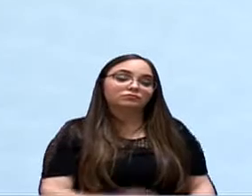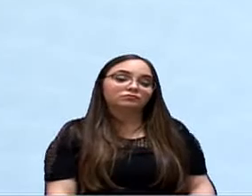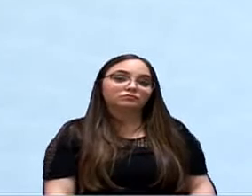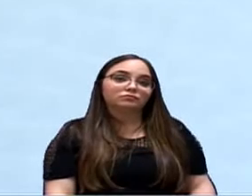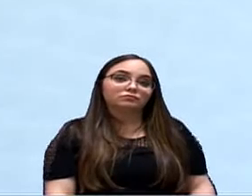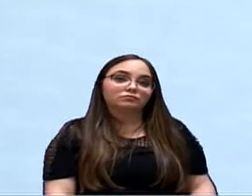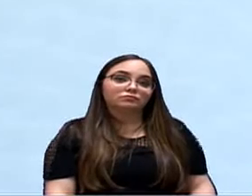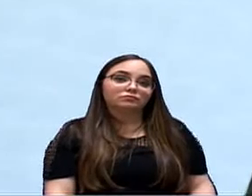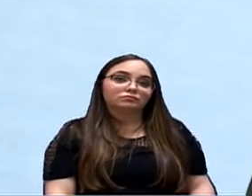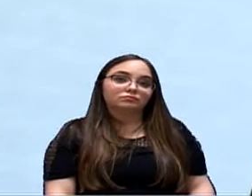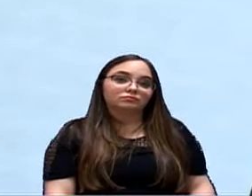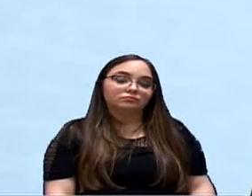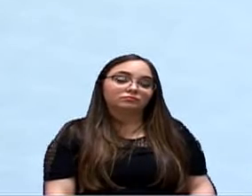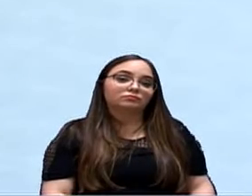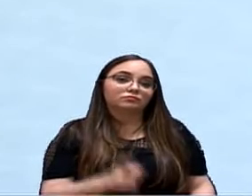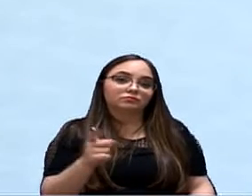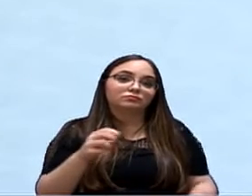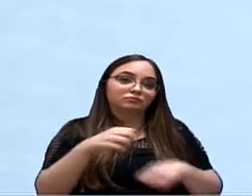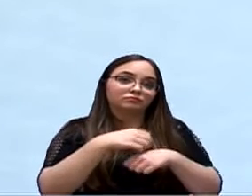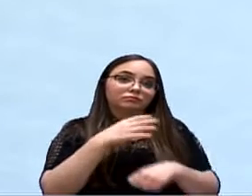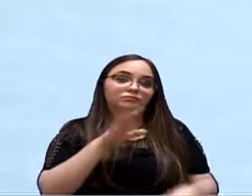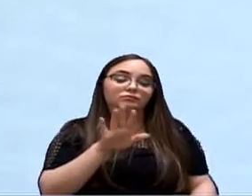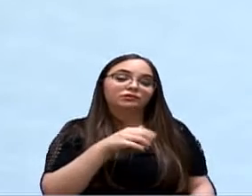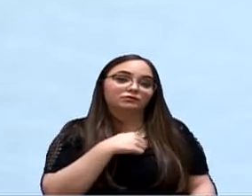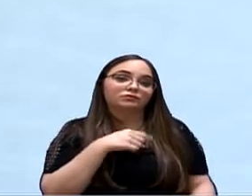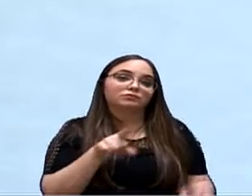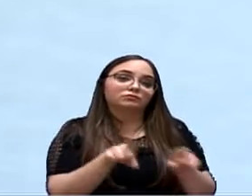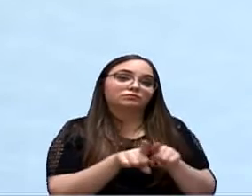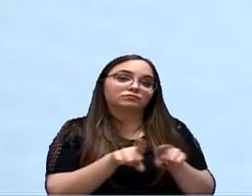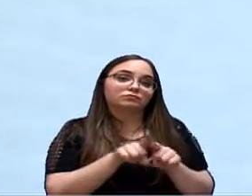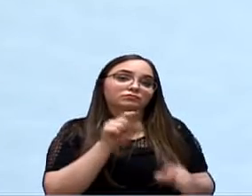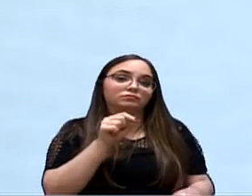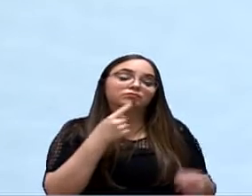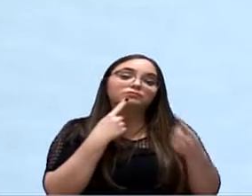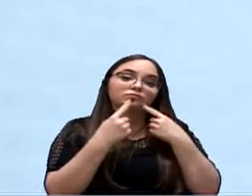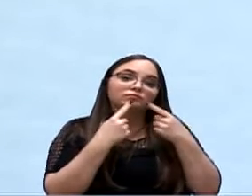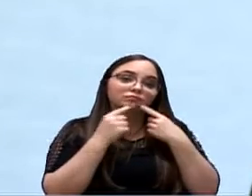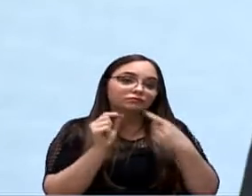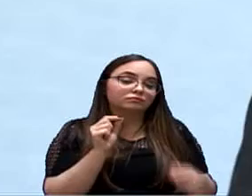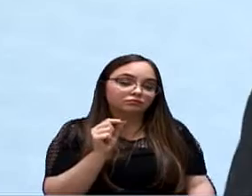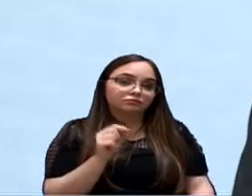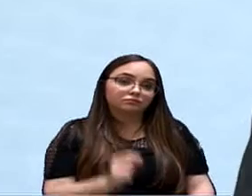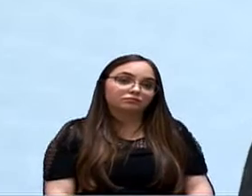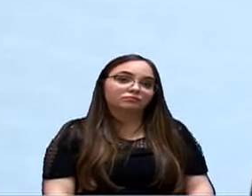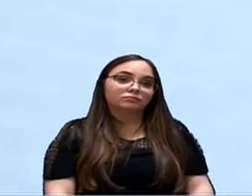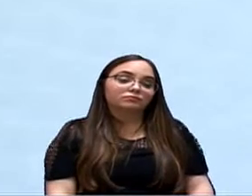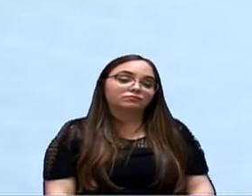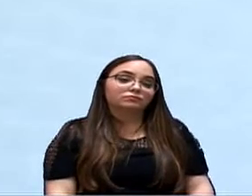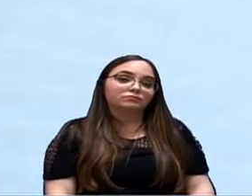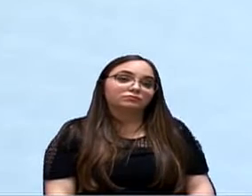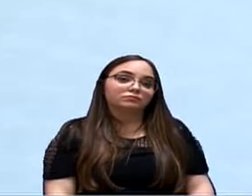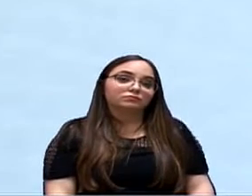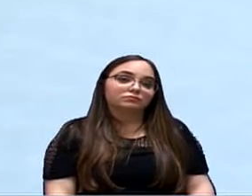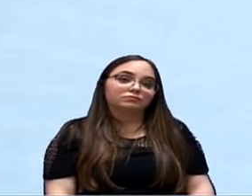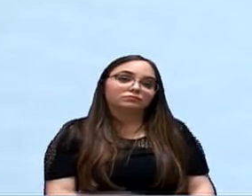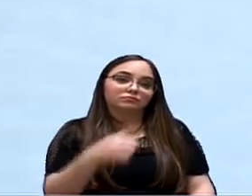o líder do governo trazer essa proposta, mas eu também trago uma discussão que a Câmara Municipal, ela